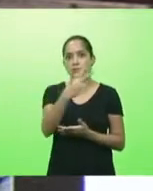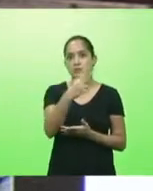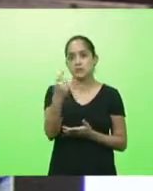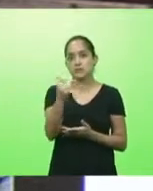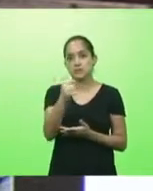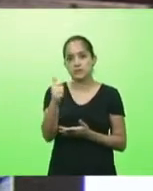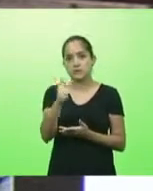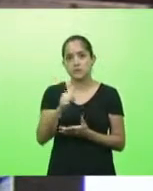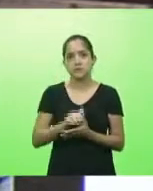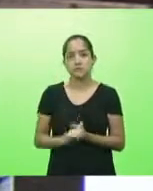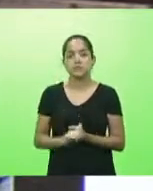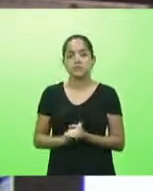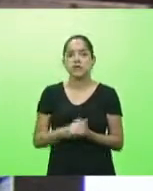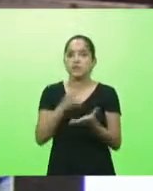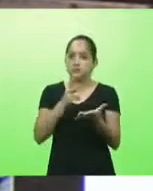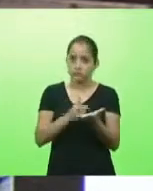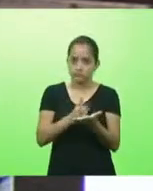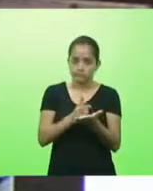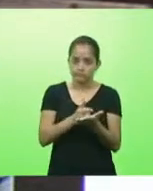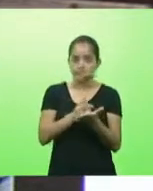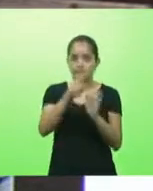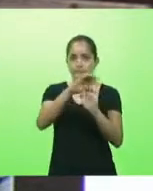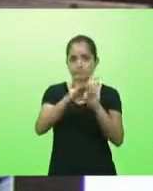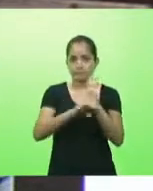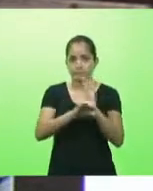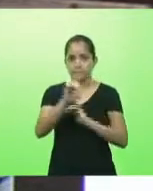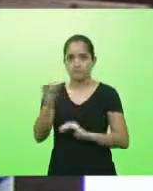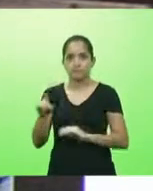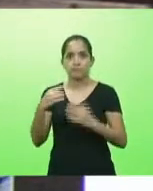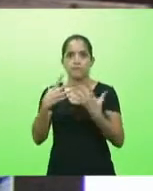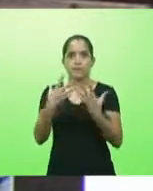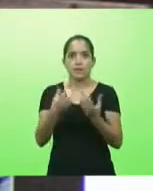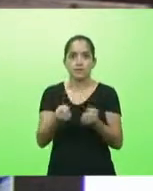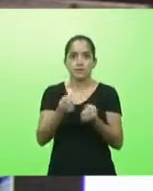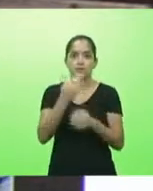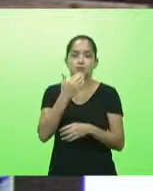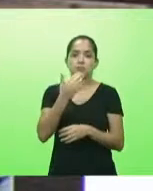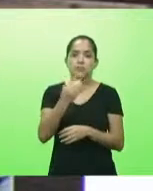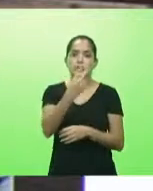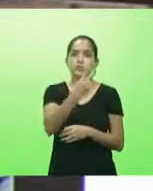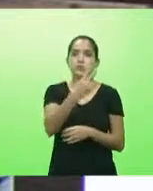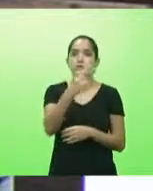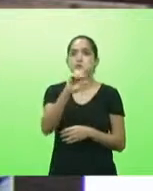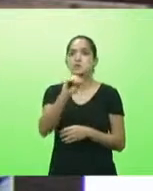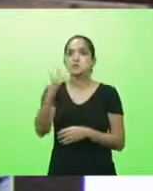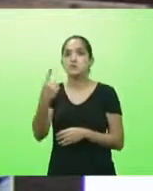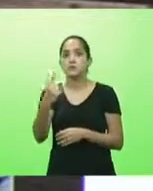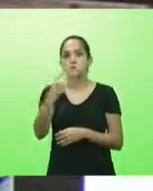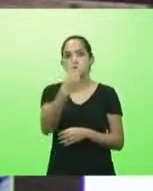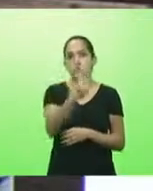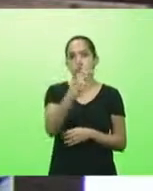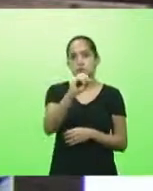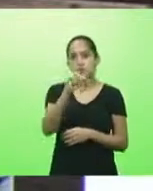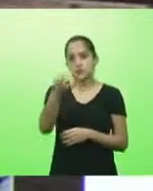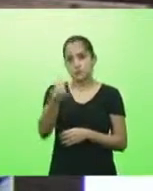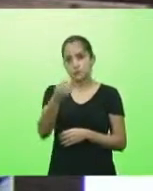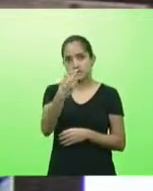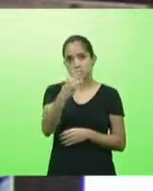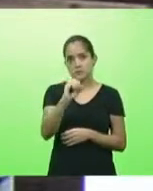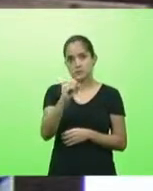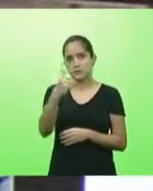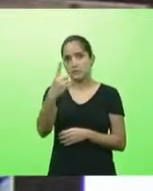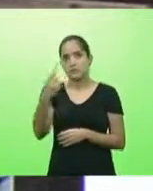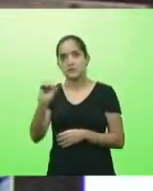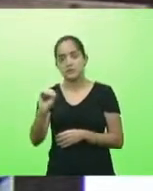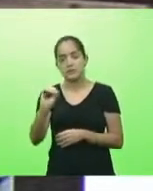2021. Dando continuidade da ordem do dia, o senhor presidente deferiu os requerimentos nº 190 a 201, 206 a 210 e 213 barra